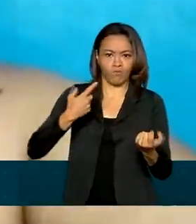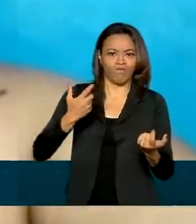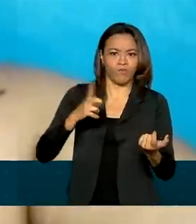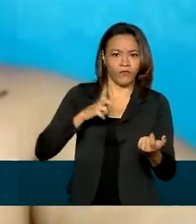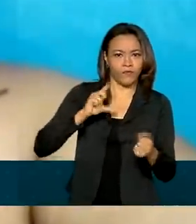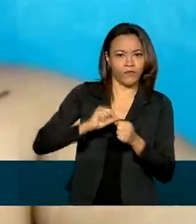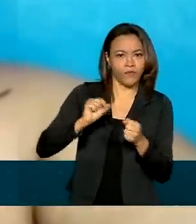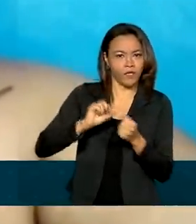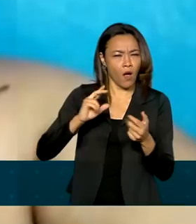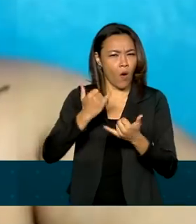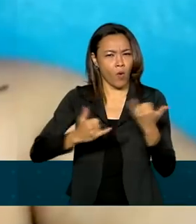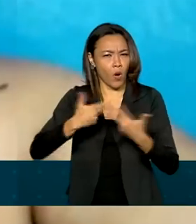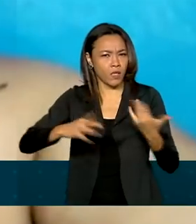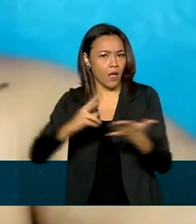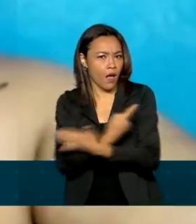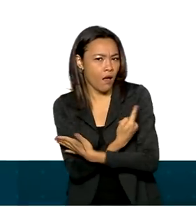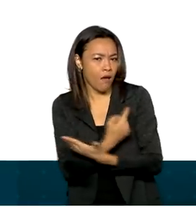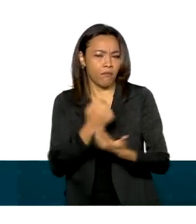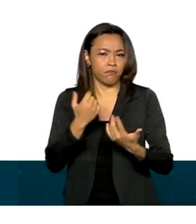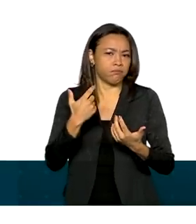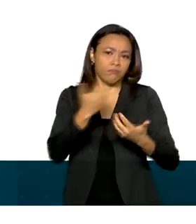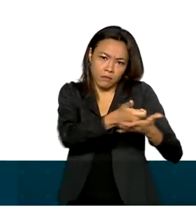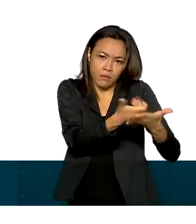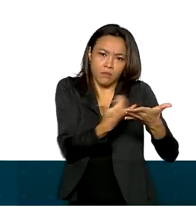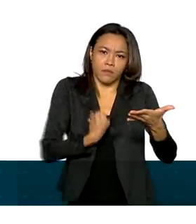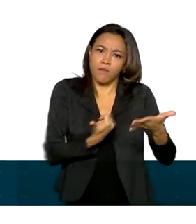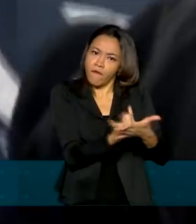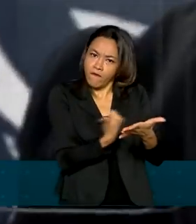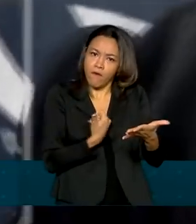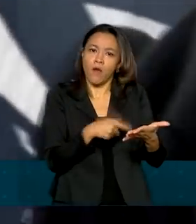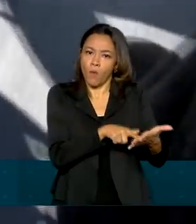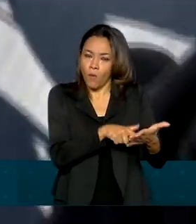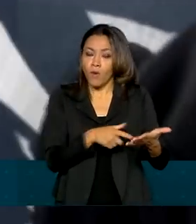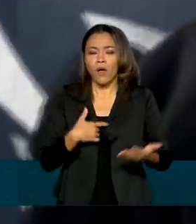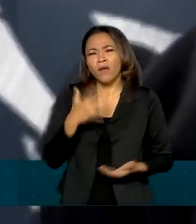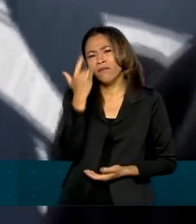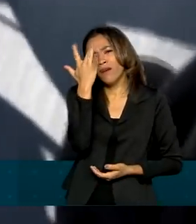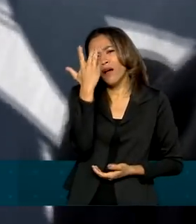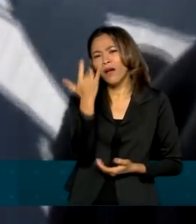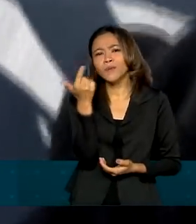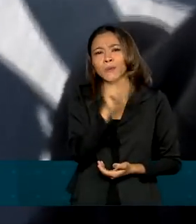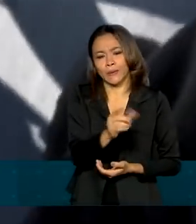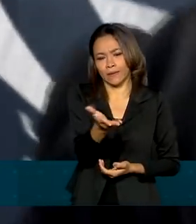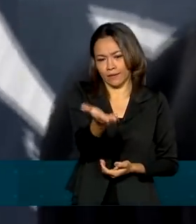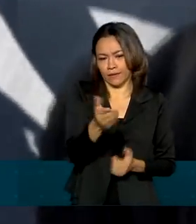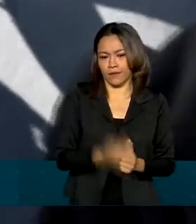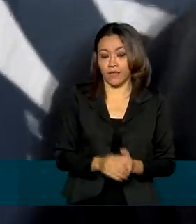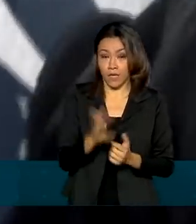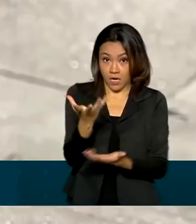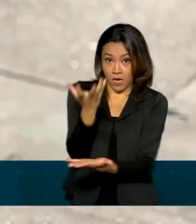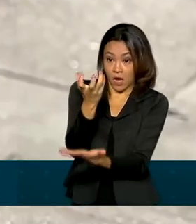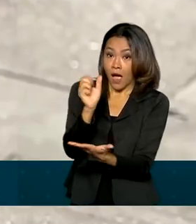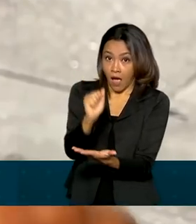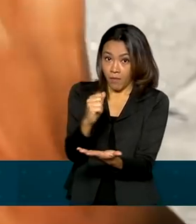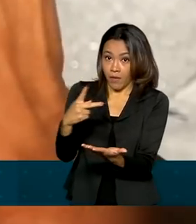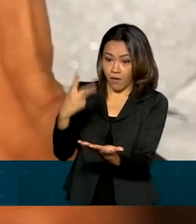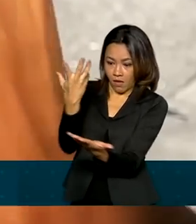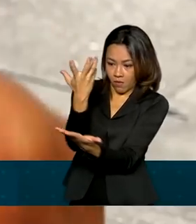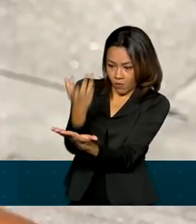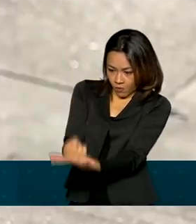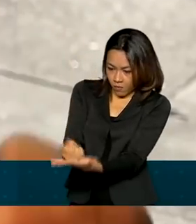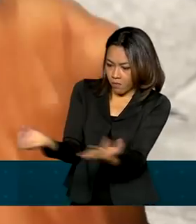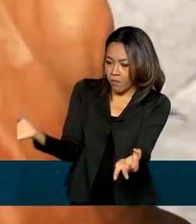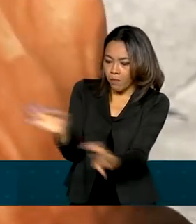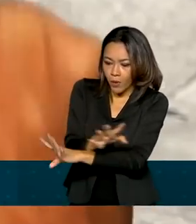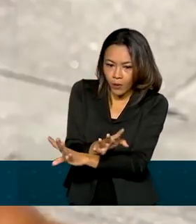noções de educação de trânsito. Para conseguir a carteira é simples, depois de instalar o aplicativo, o acesso é